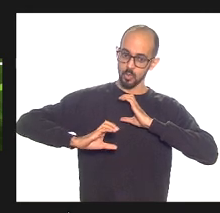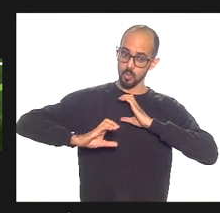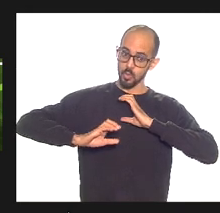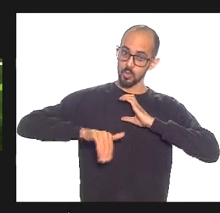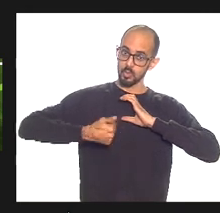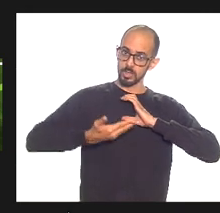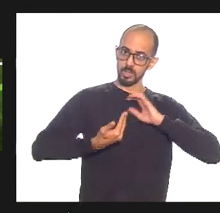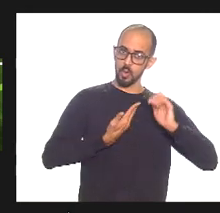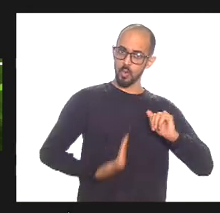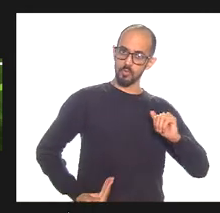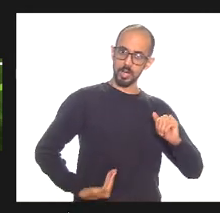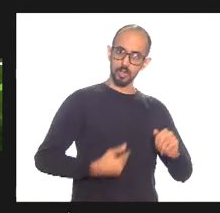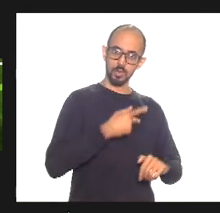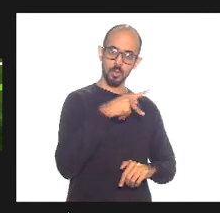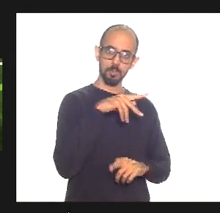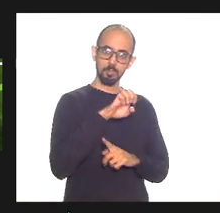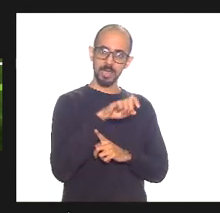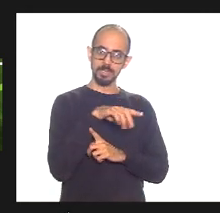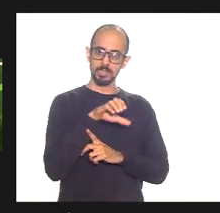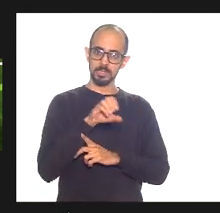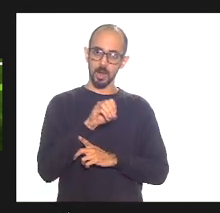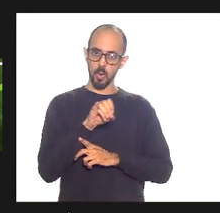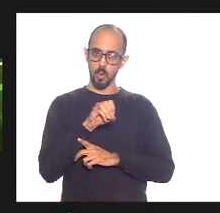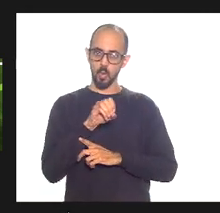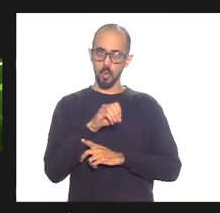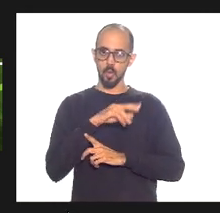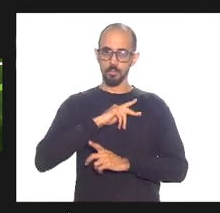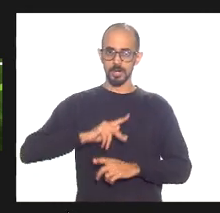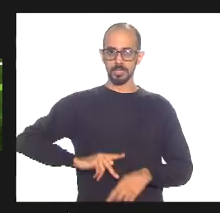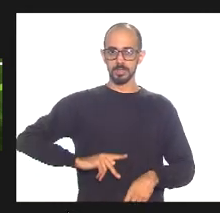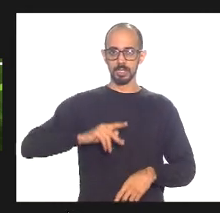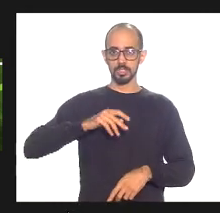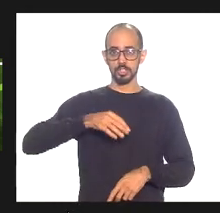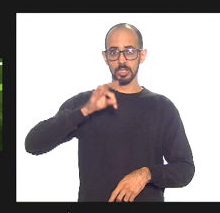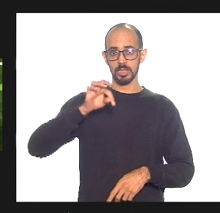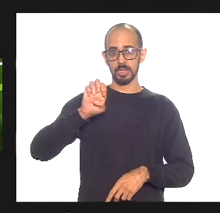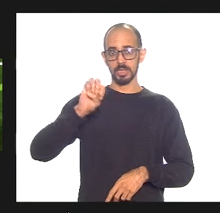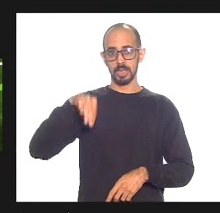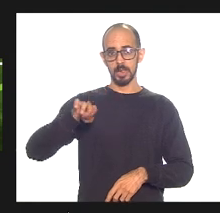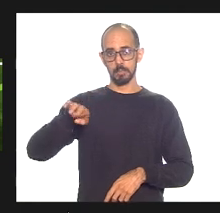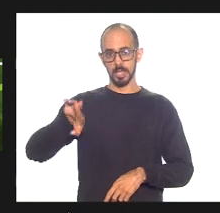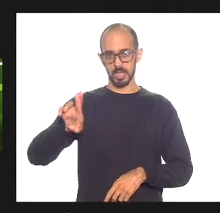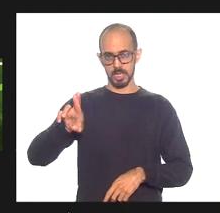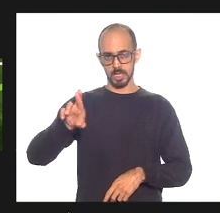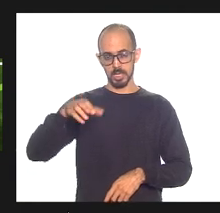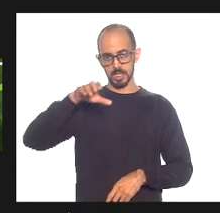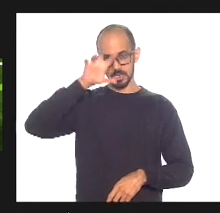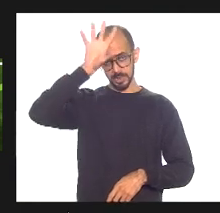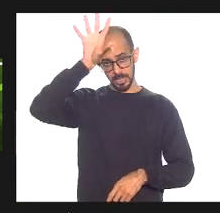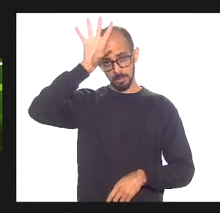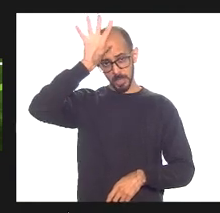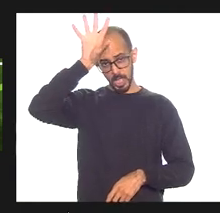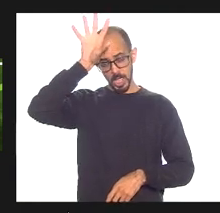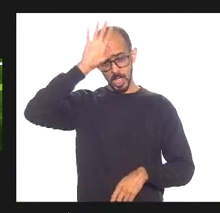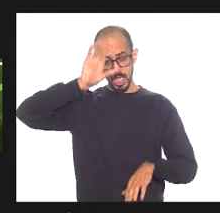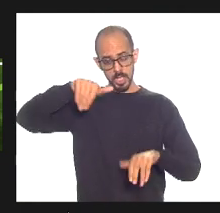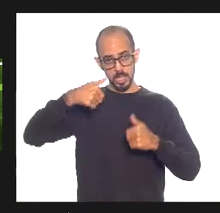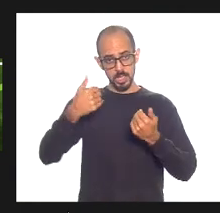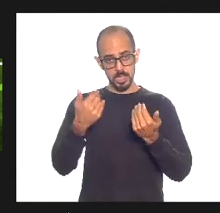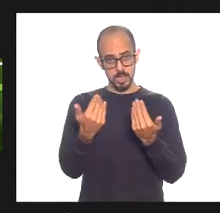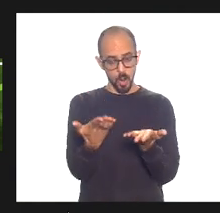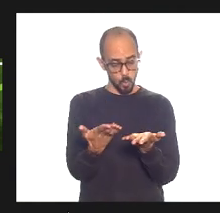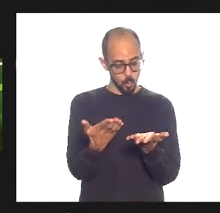governador Pezão com o governador com o presidente Temer ou seja o governo do Rio de Janeiro em num diálogo com